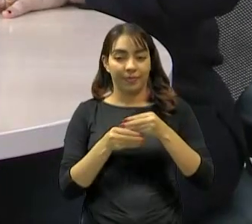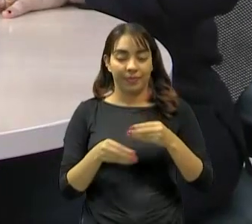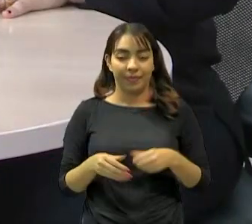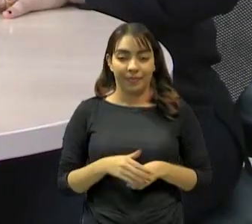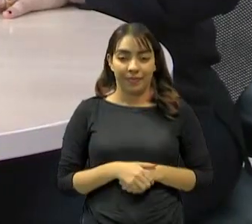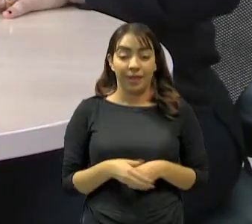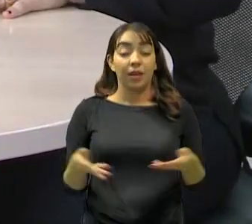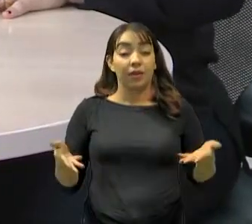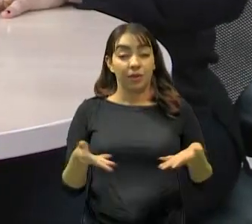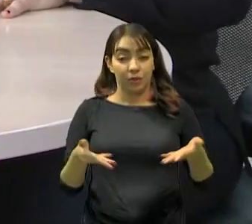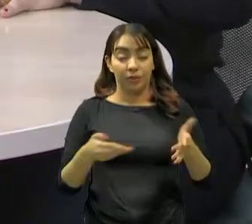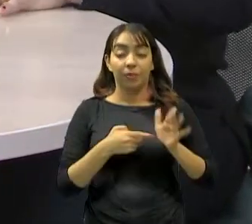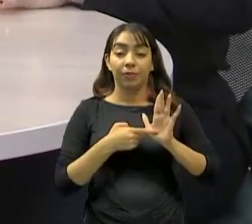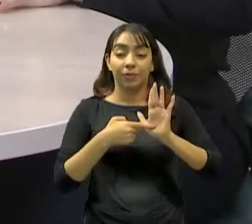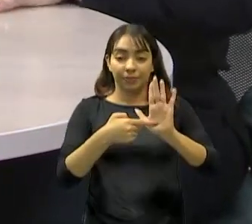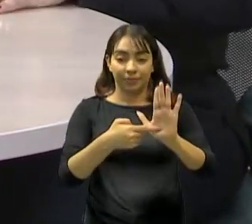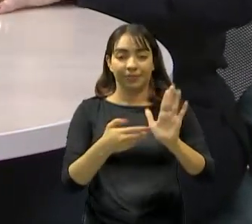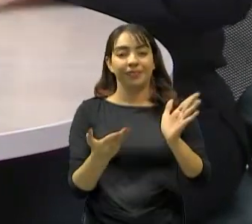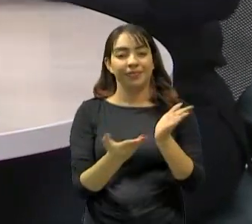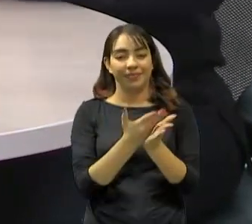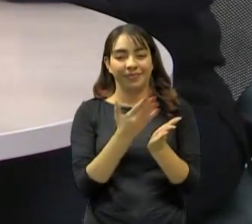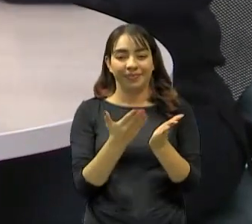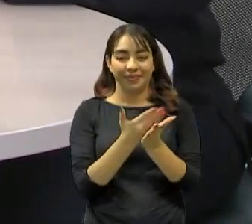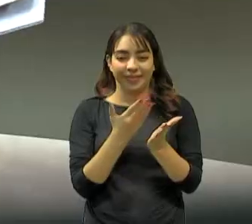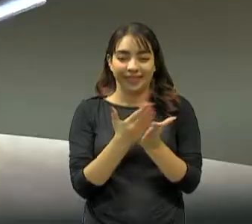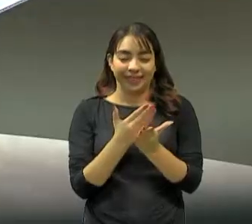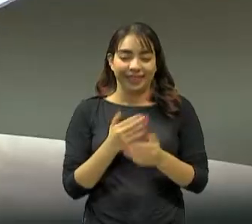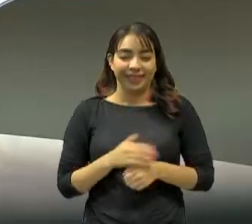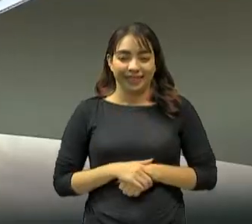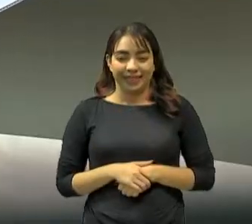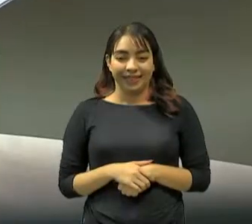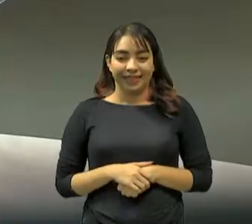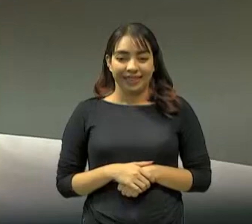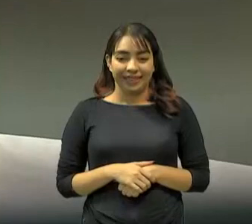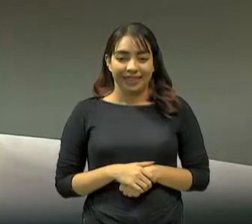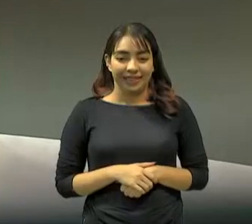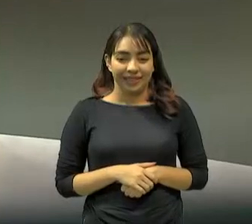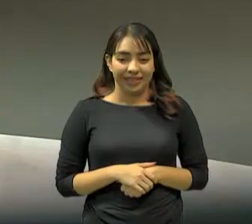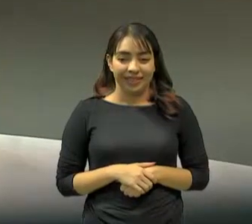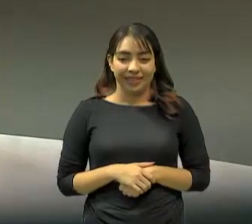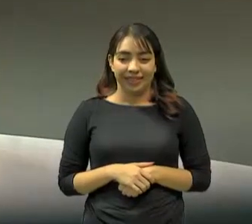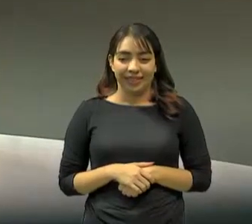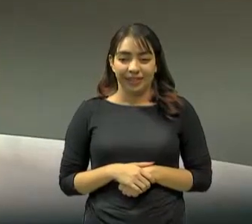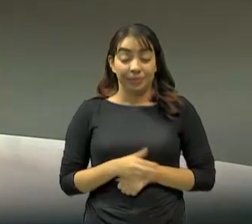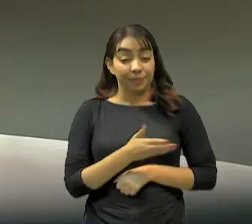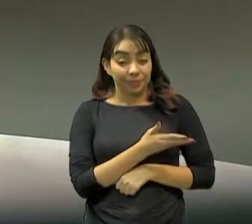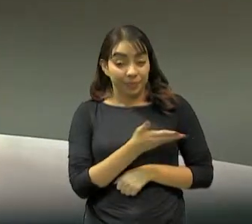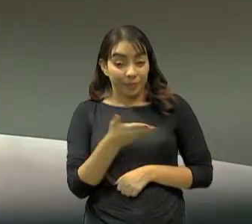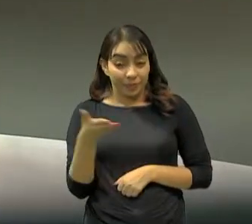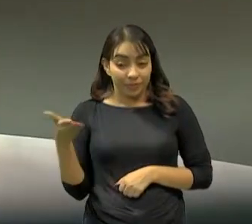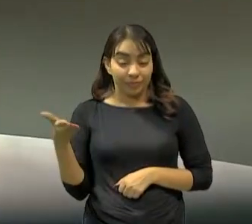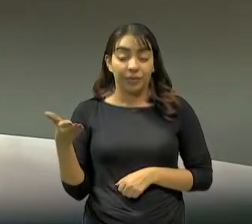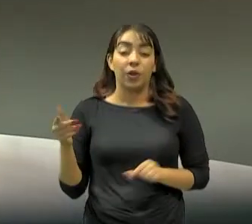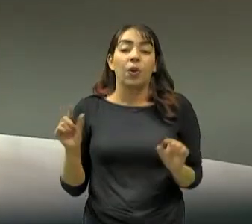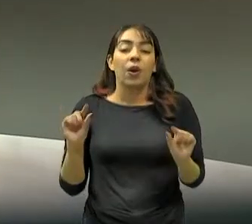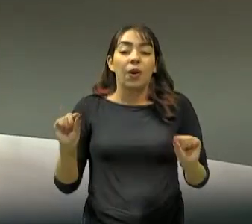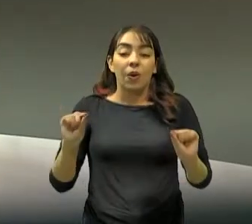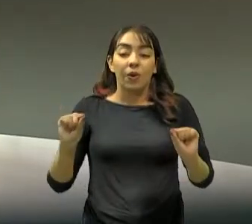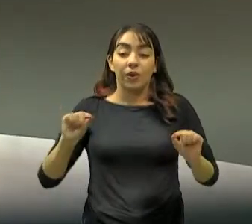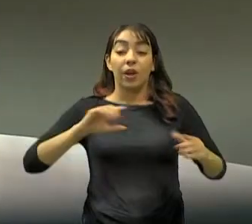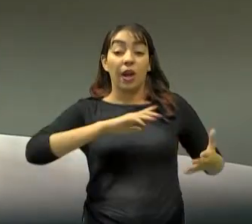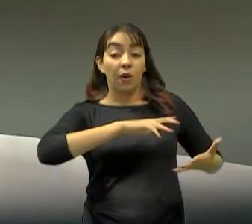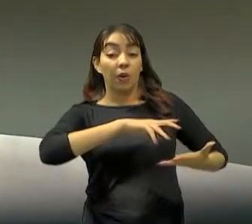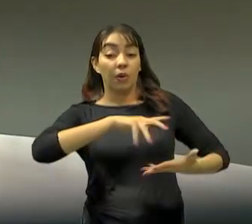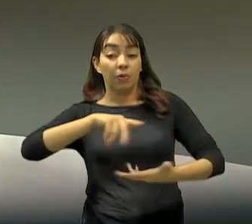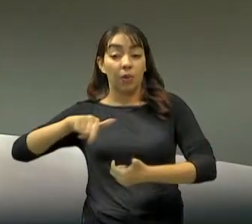mostra aí o livro para a gente, fala um pouco mais sobre ele. O livro, né, ou esse mundo corporativo e cooperativo, nós